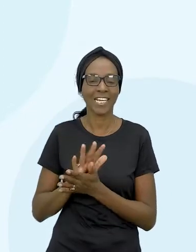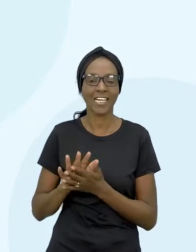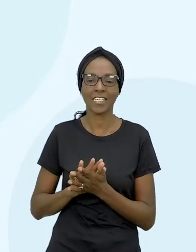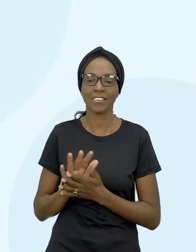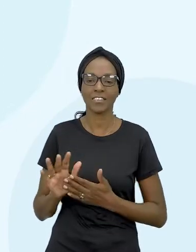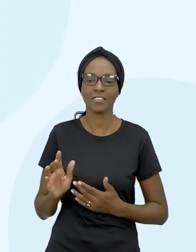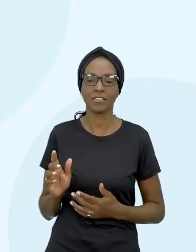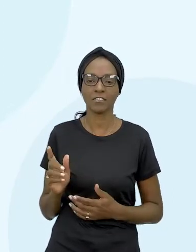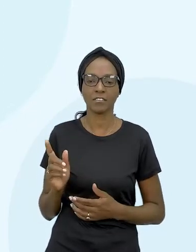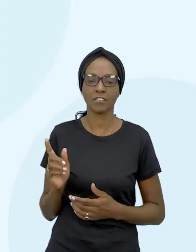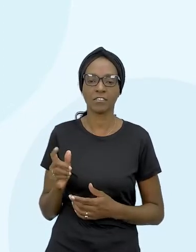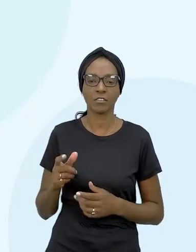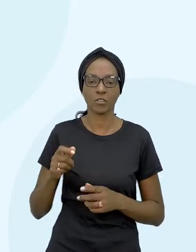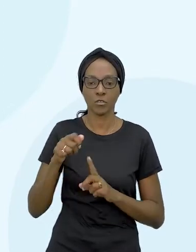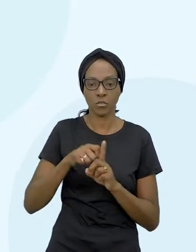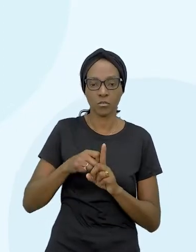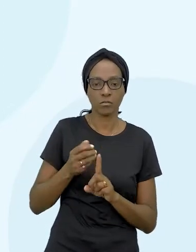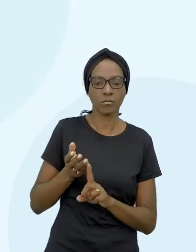anterior era mil.